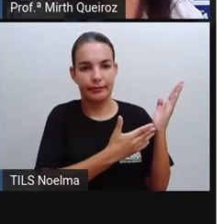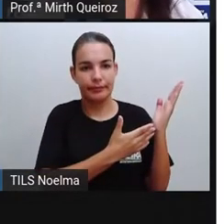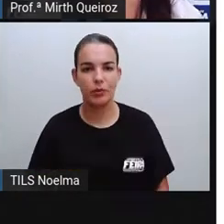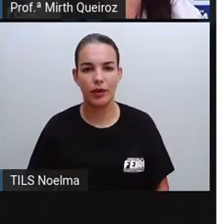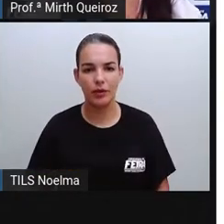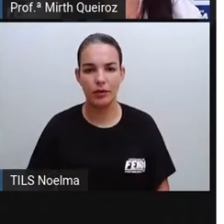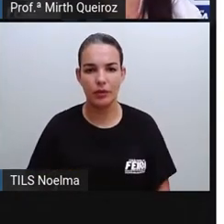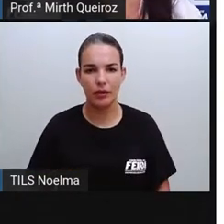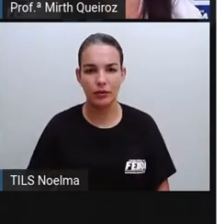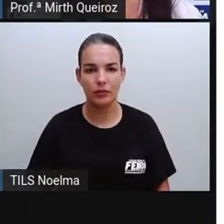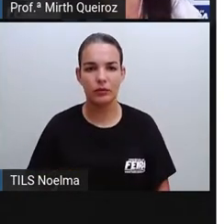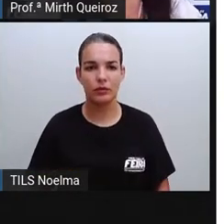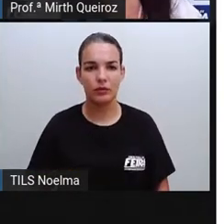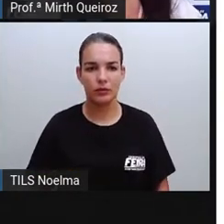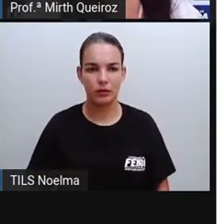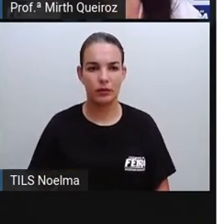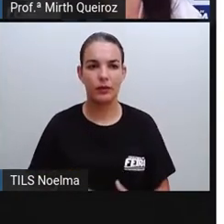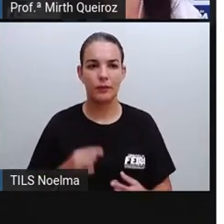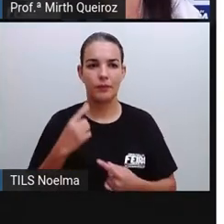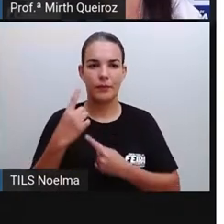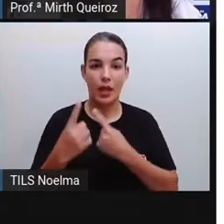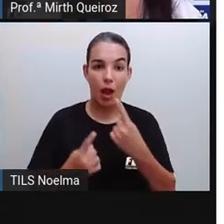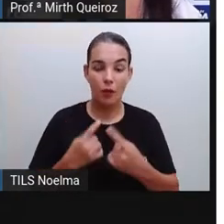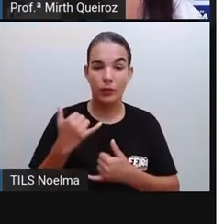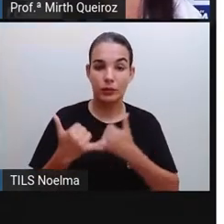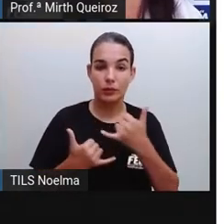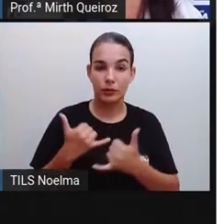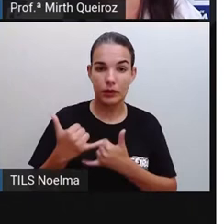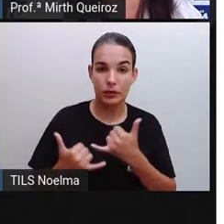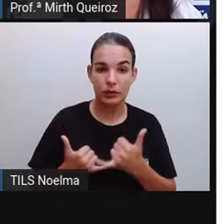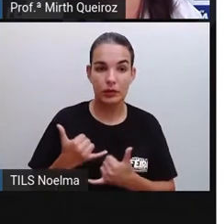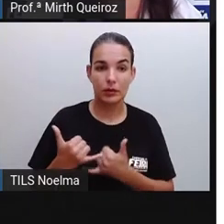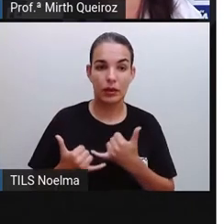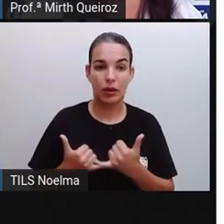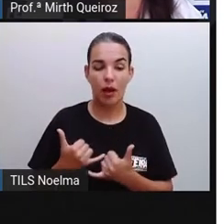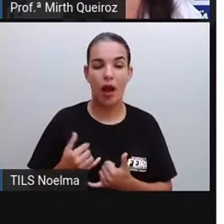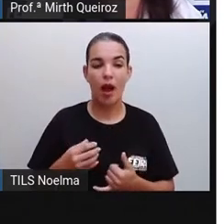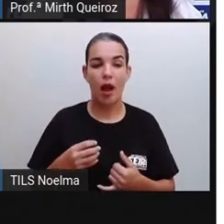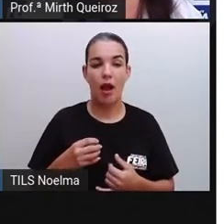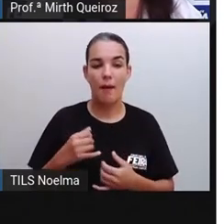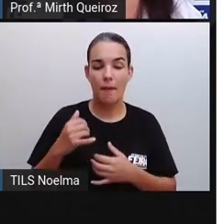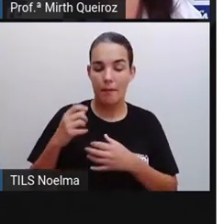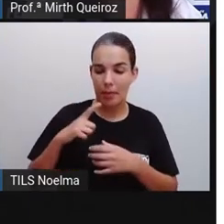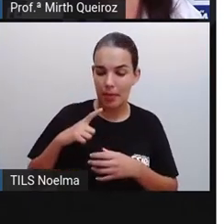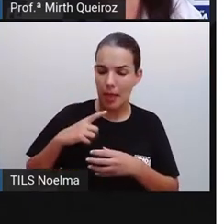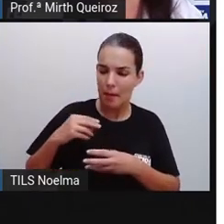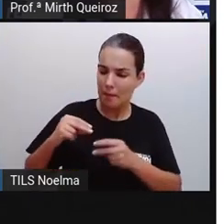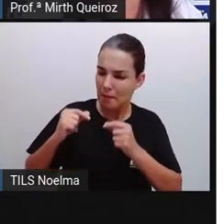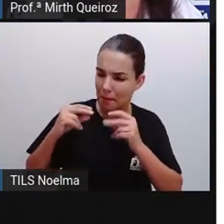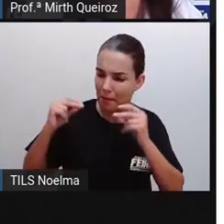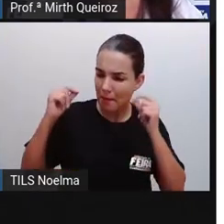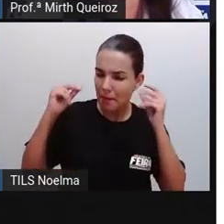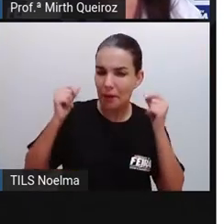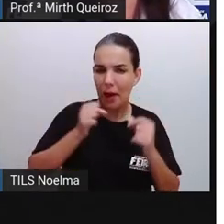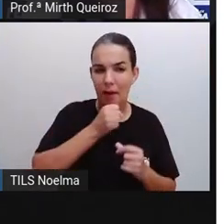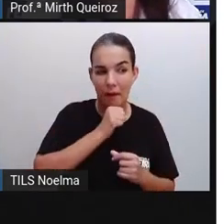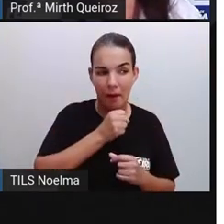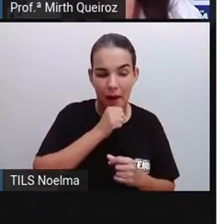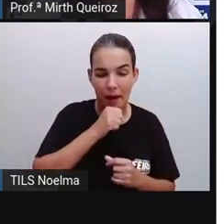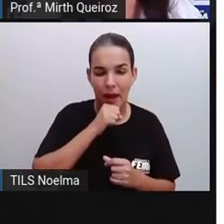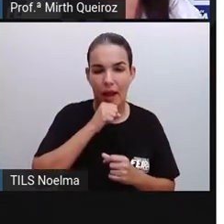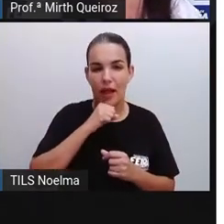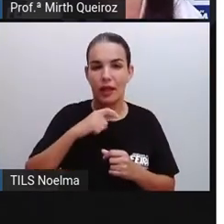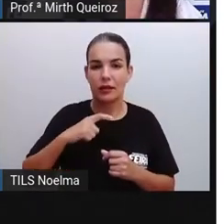né? Alguns brinquedos são muito antigos e resistem ao tempo como o